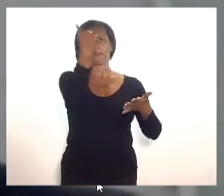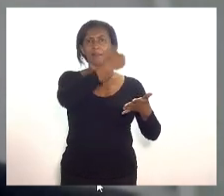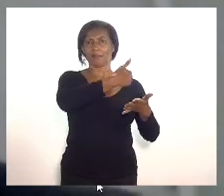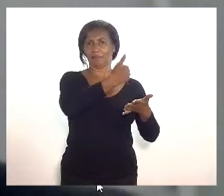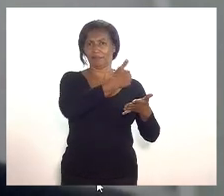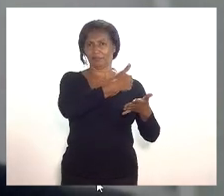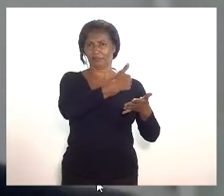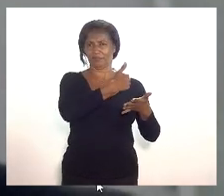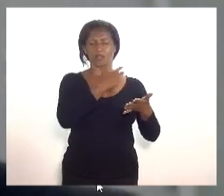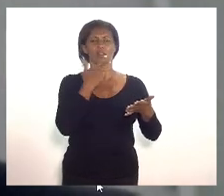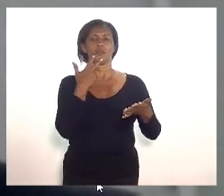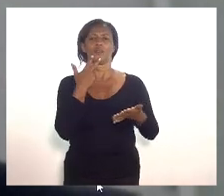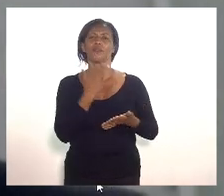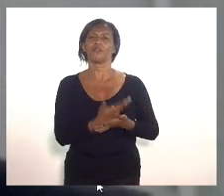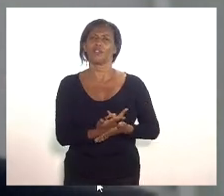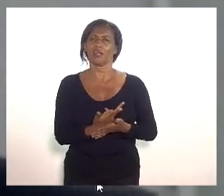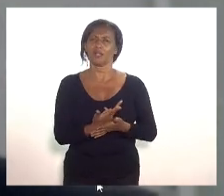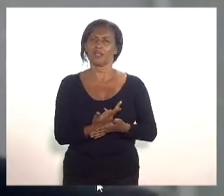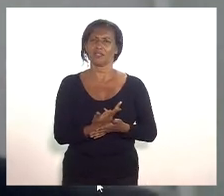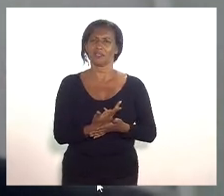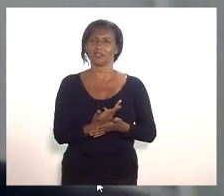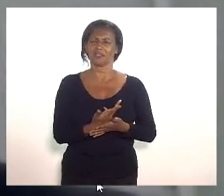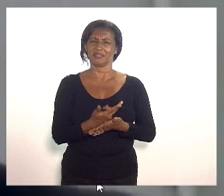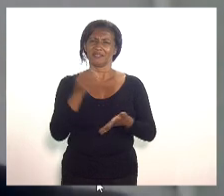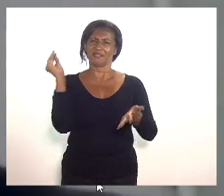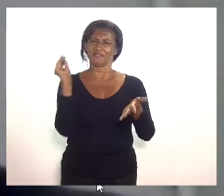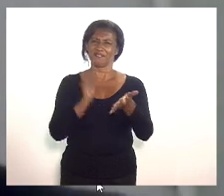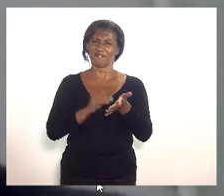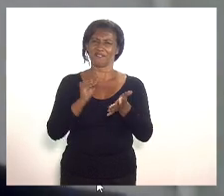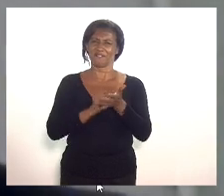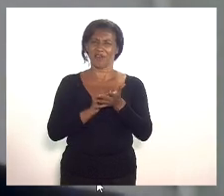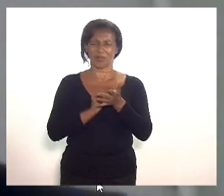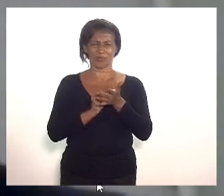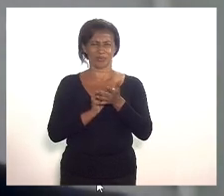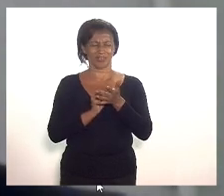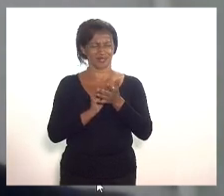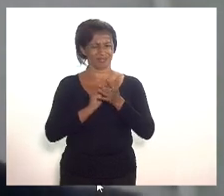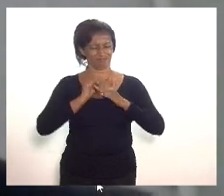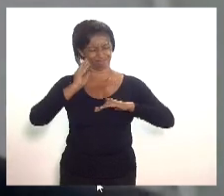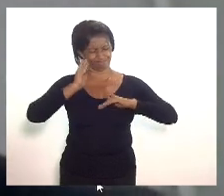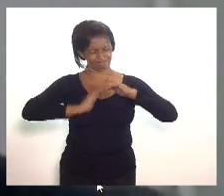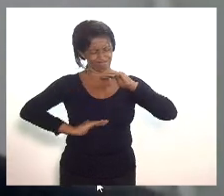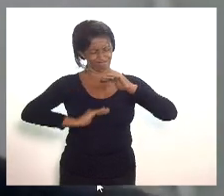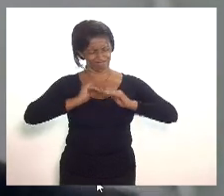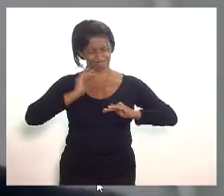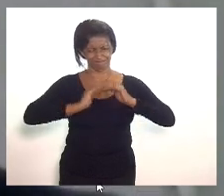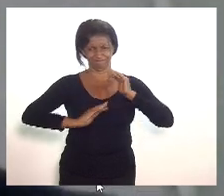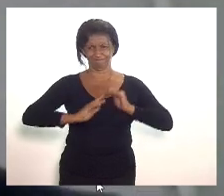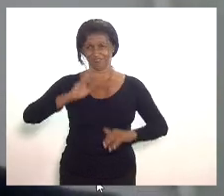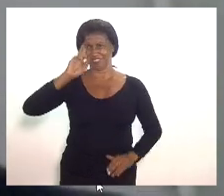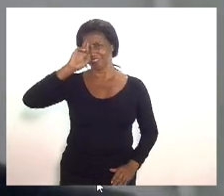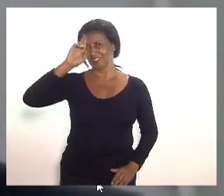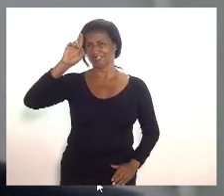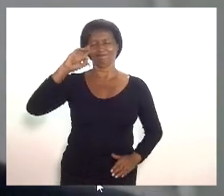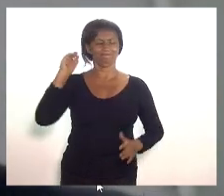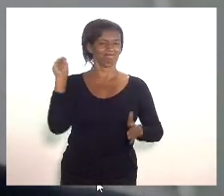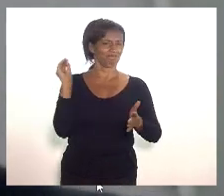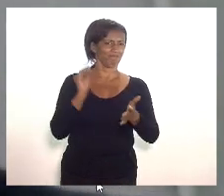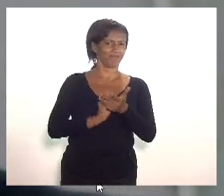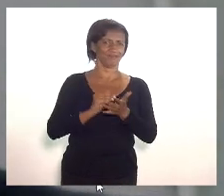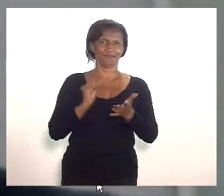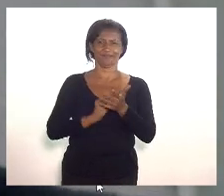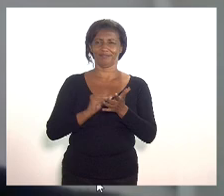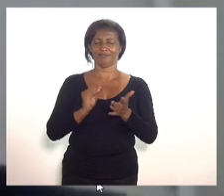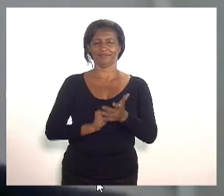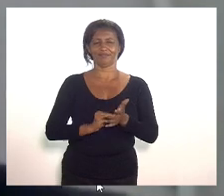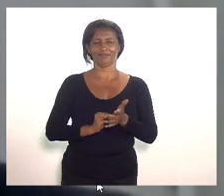citar o completo despreparo a completa falta de liderança e mais do que isso